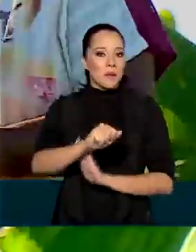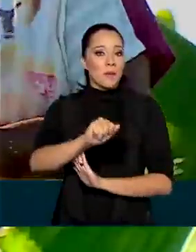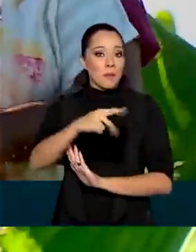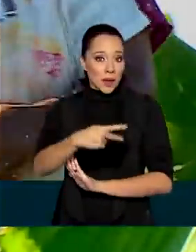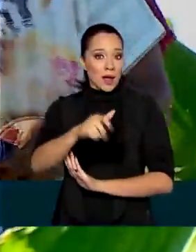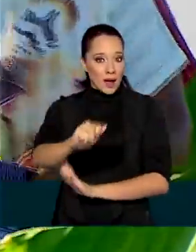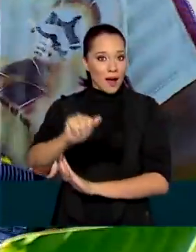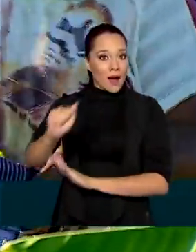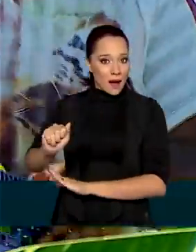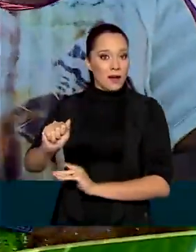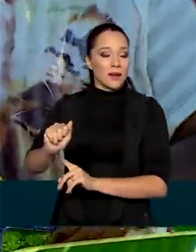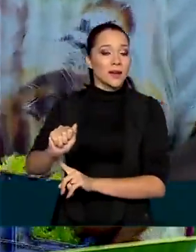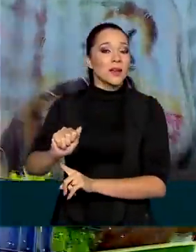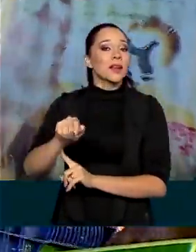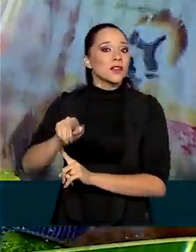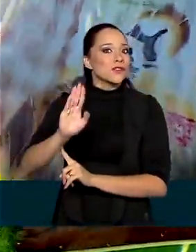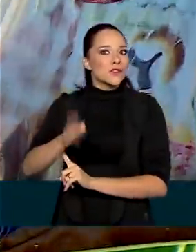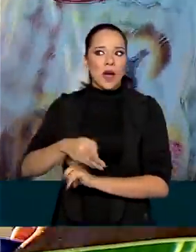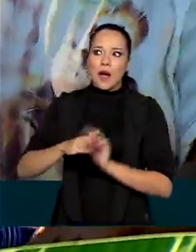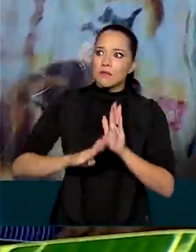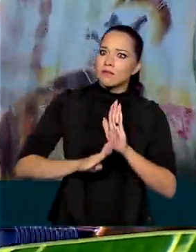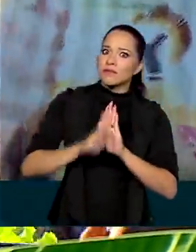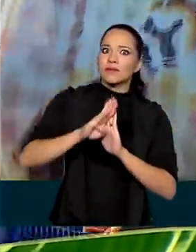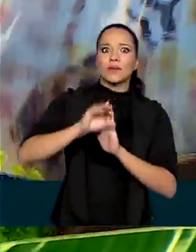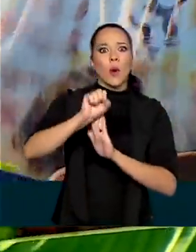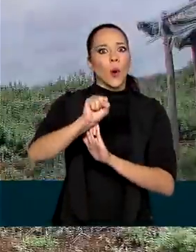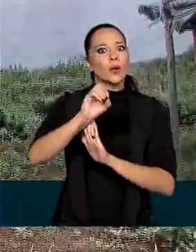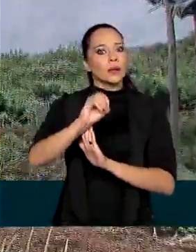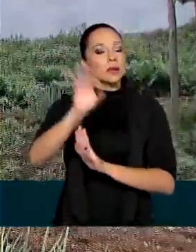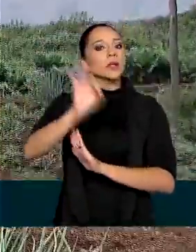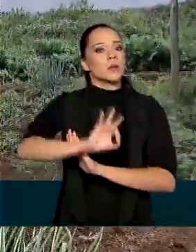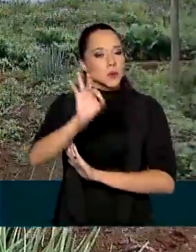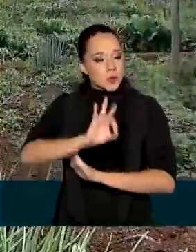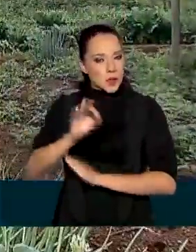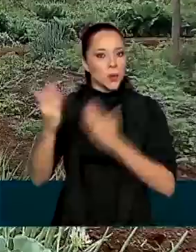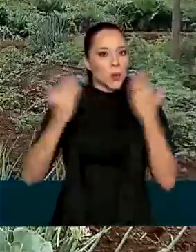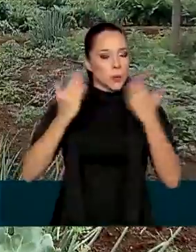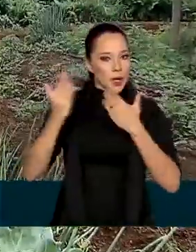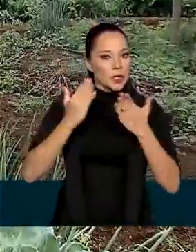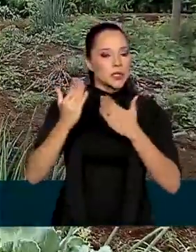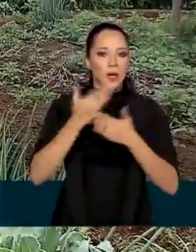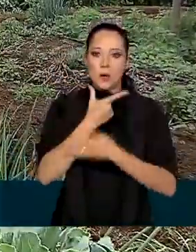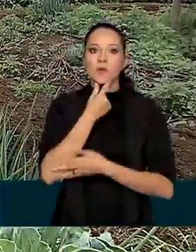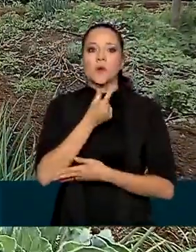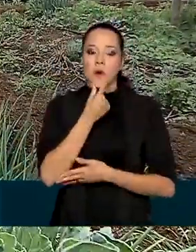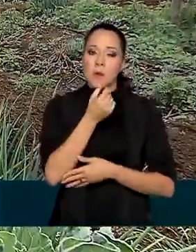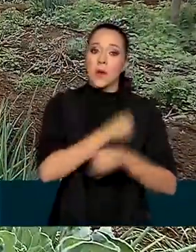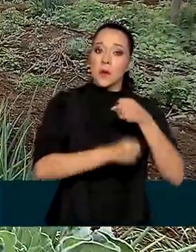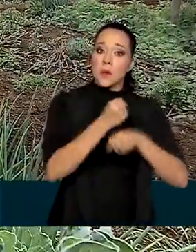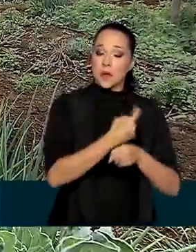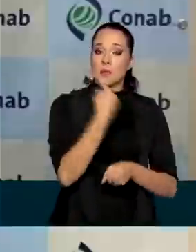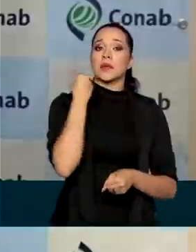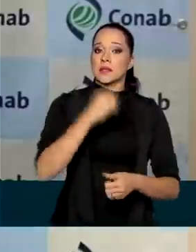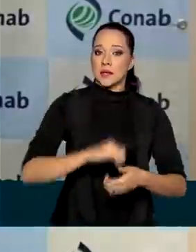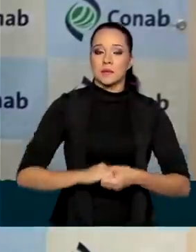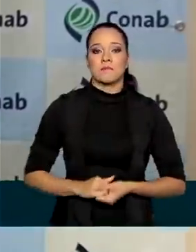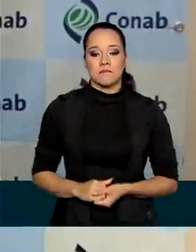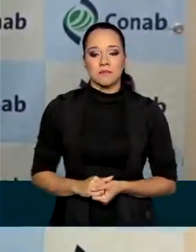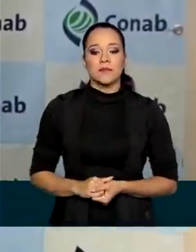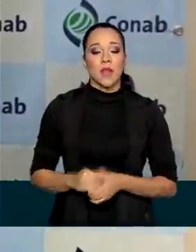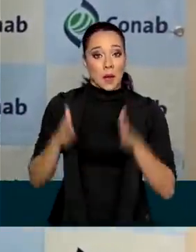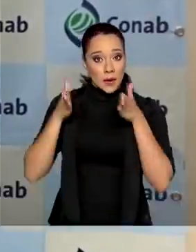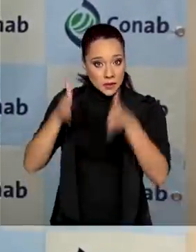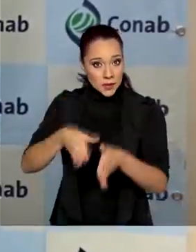Alimentos, o PAA, chegou a 80% em comparação à dos homens no ano passado. A